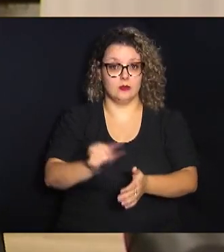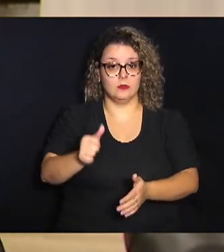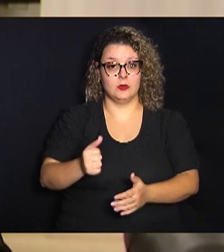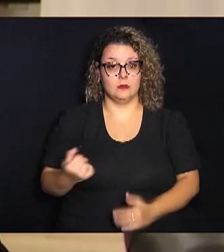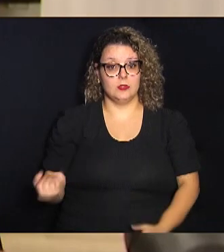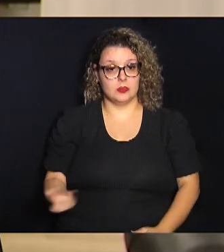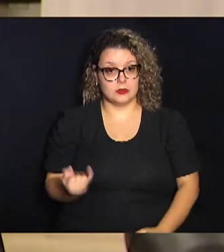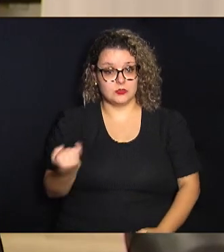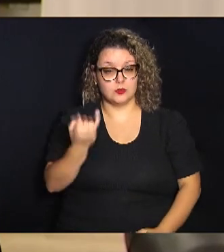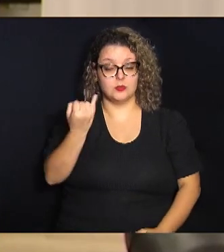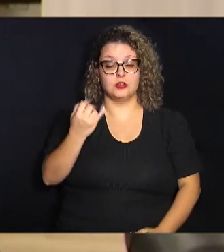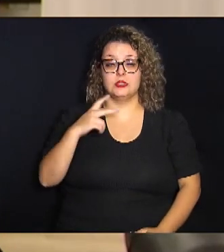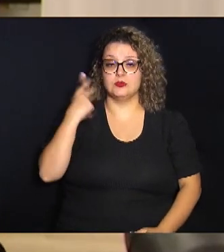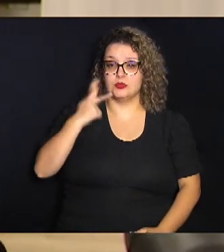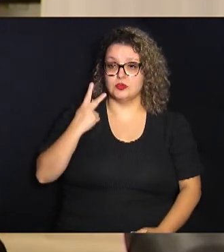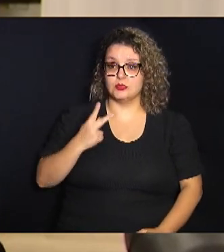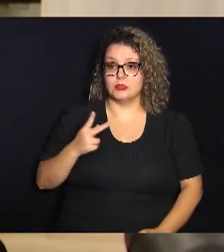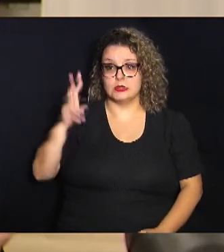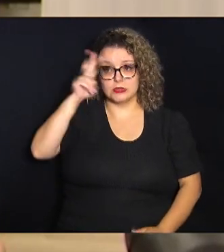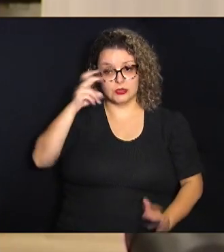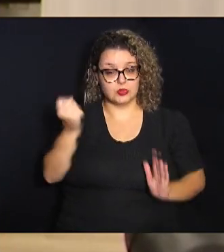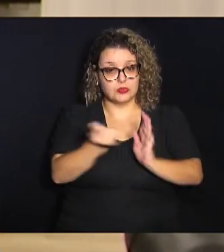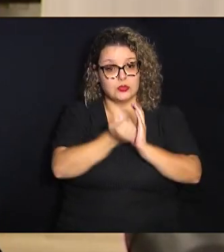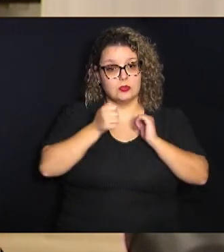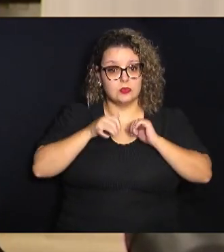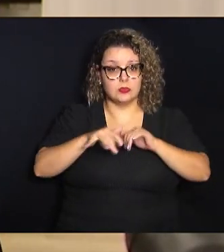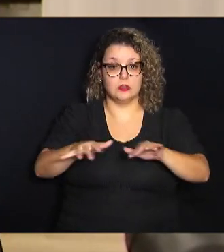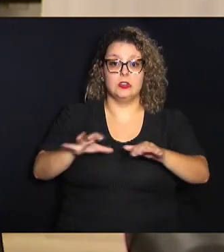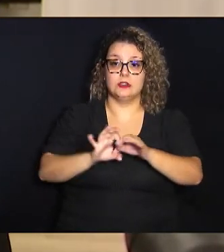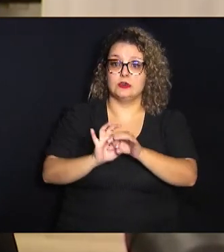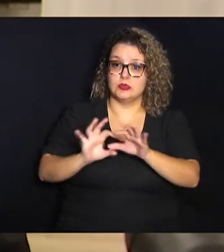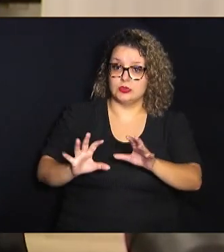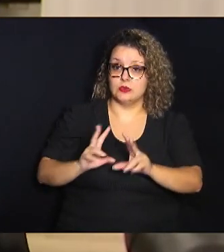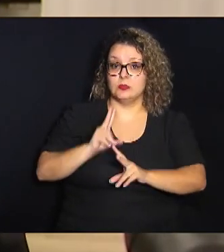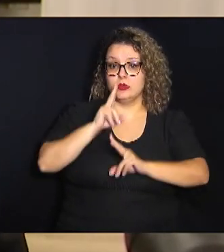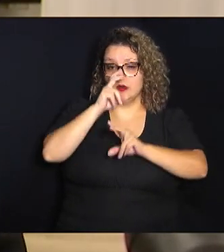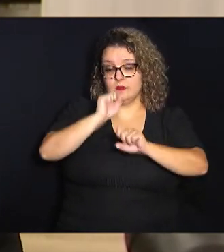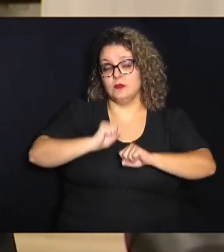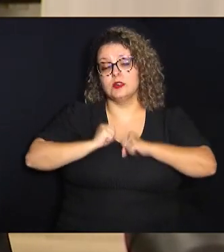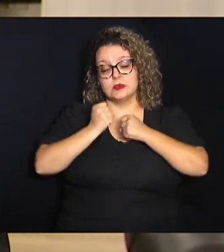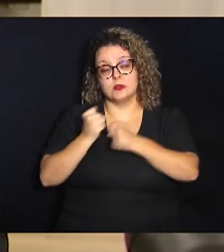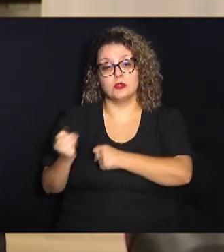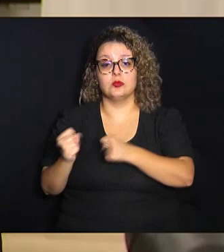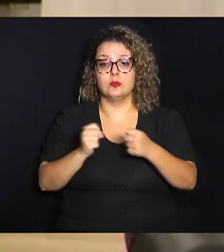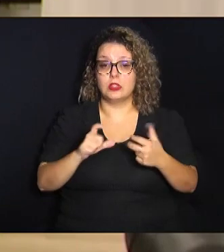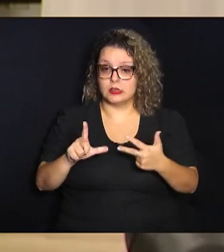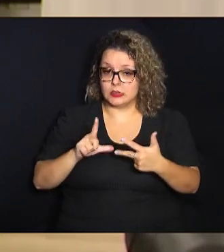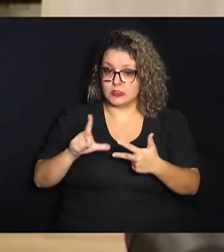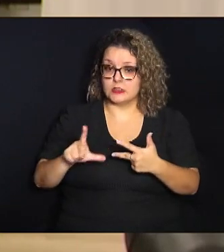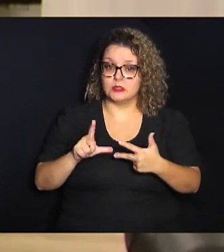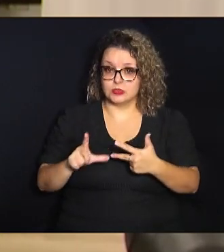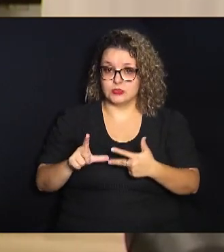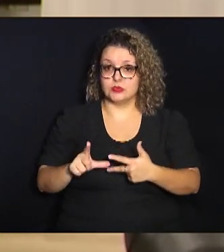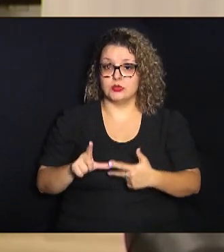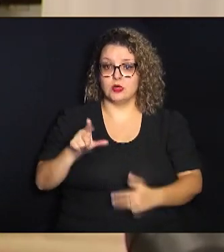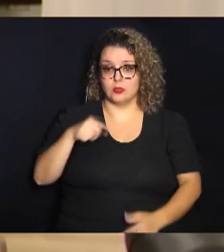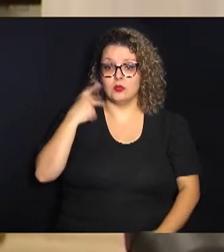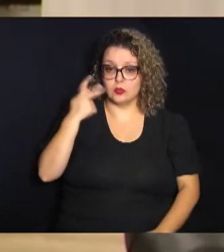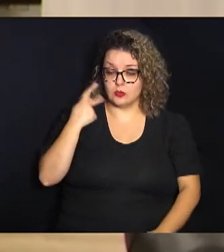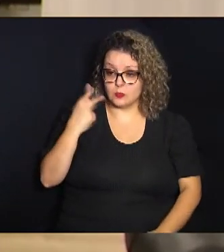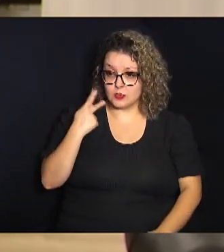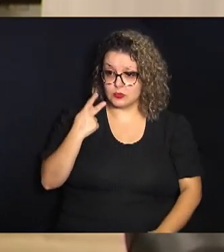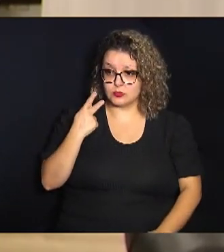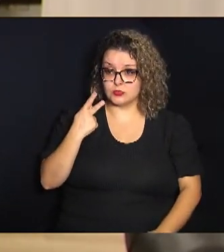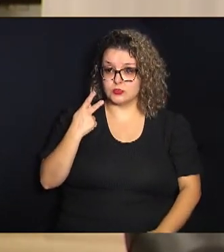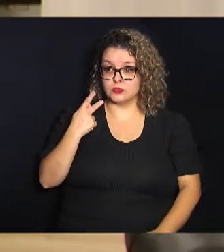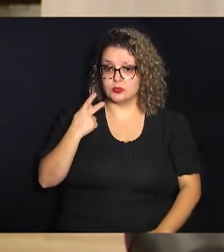legado, a contribuição que ele deu e deixou para fortalecimento do poder legislativo. Ele foi um vereador muito, que tinha